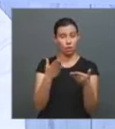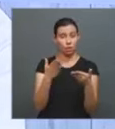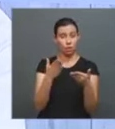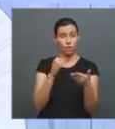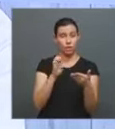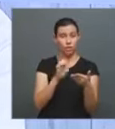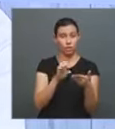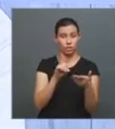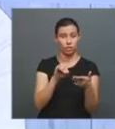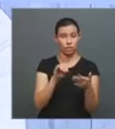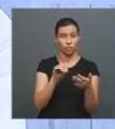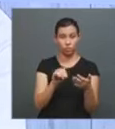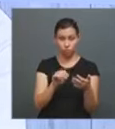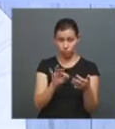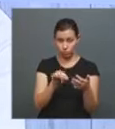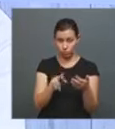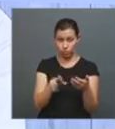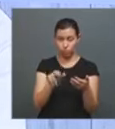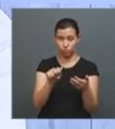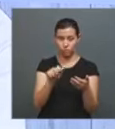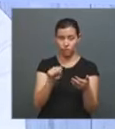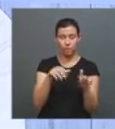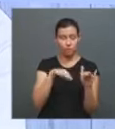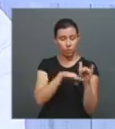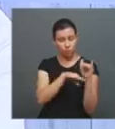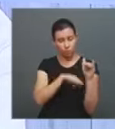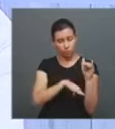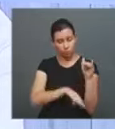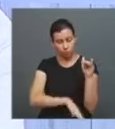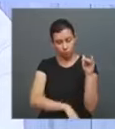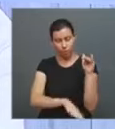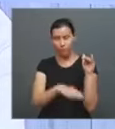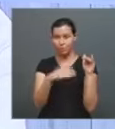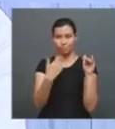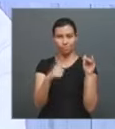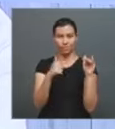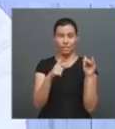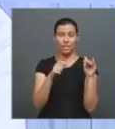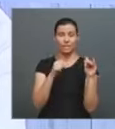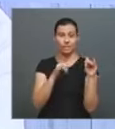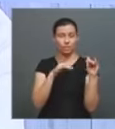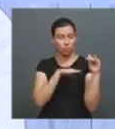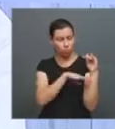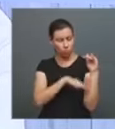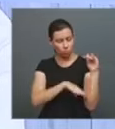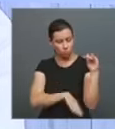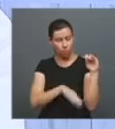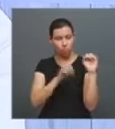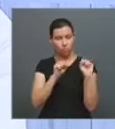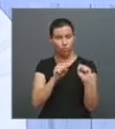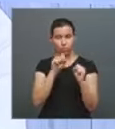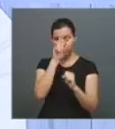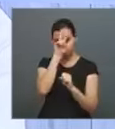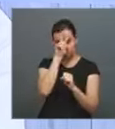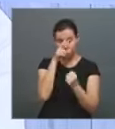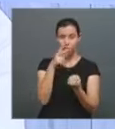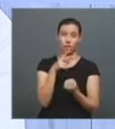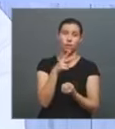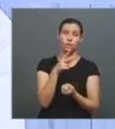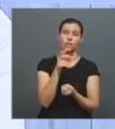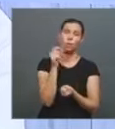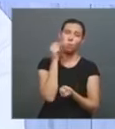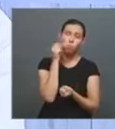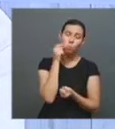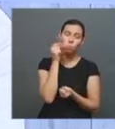custa muito caro. Você deixa livro lá no estoque, aparece rato, barata, chove em cima do livro e vai tudo para lixo.